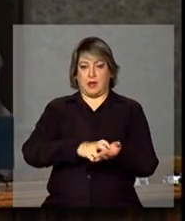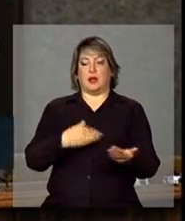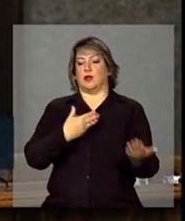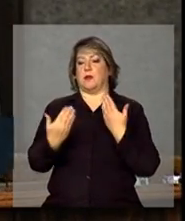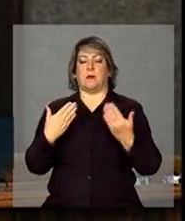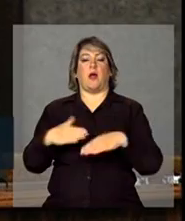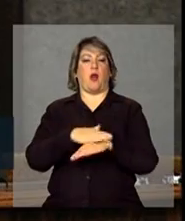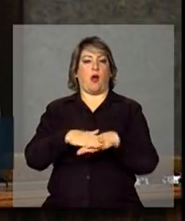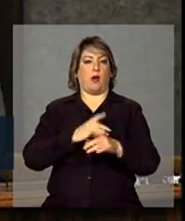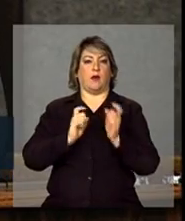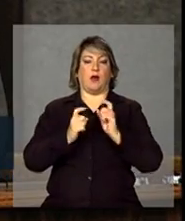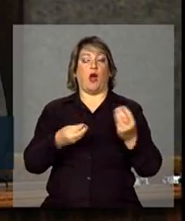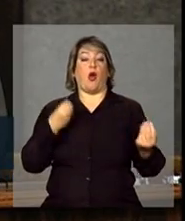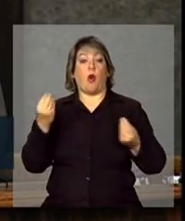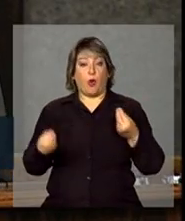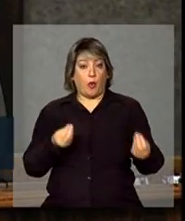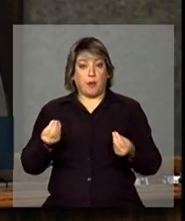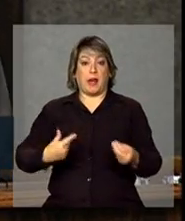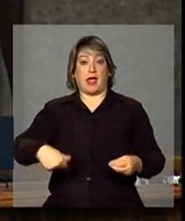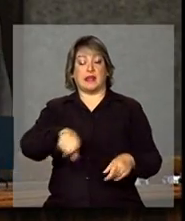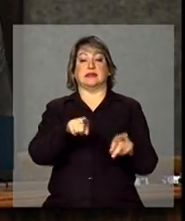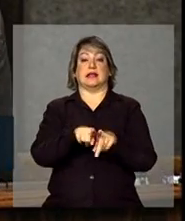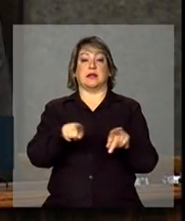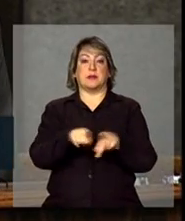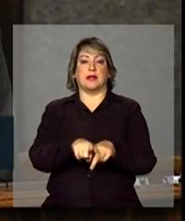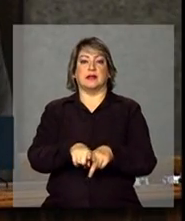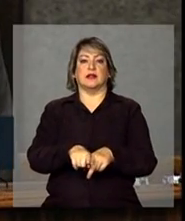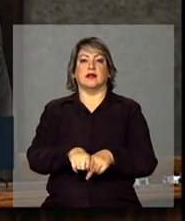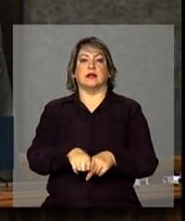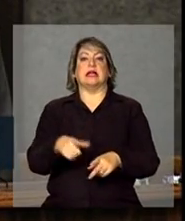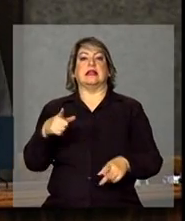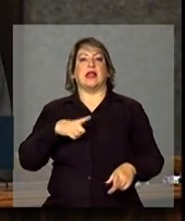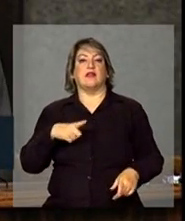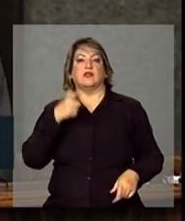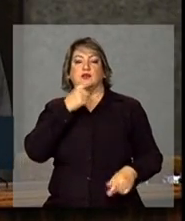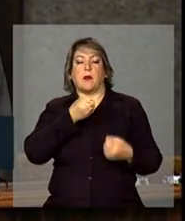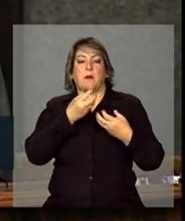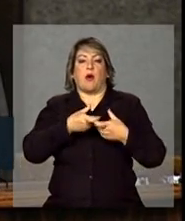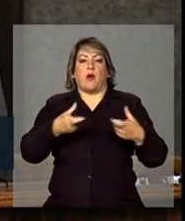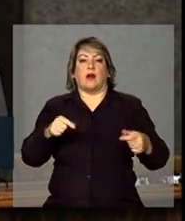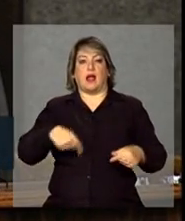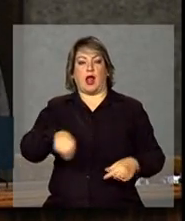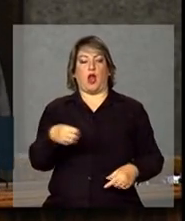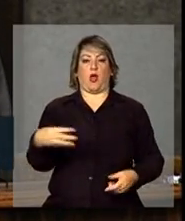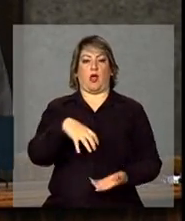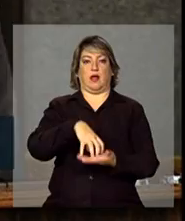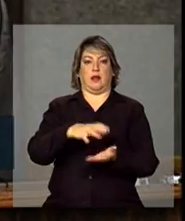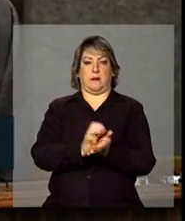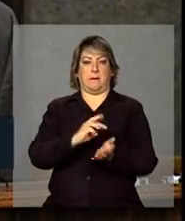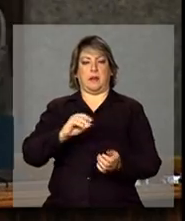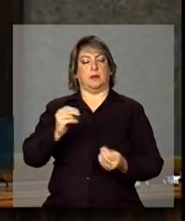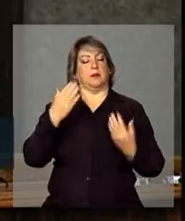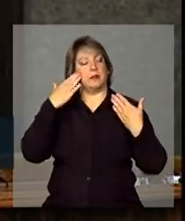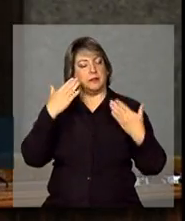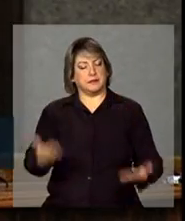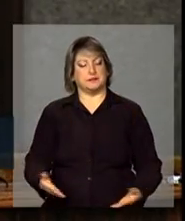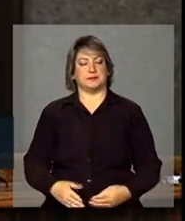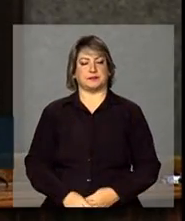ver em que medida eles também se beneficiaram do surgimento dessa nova classe média. Muito obrigado.